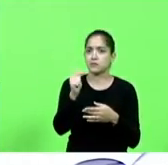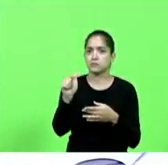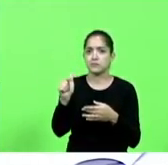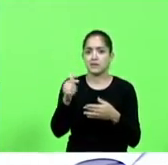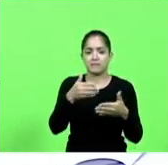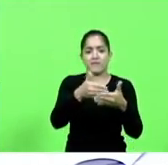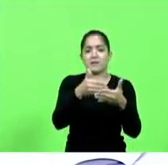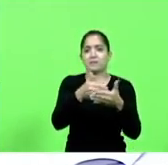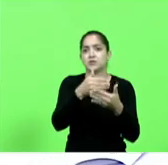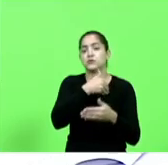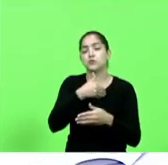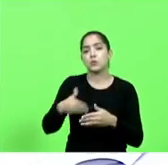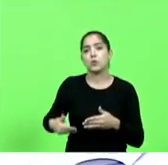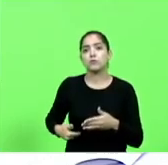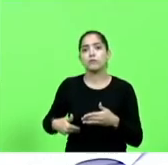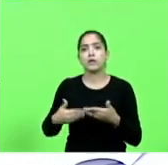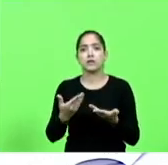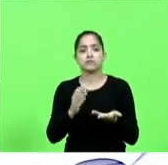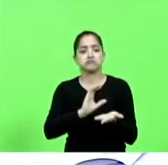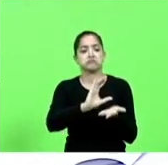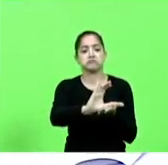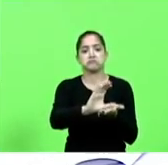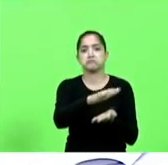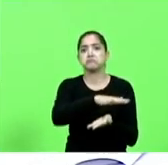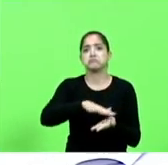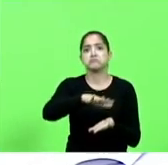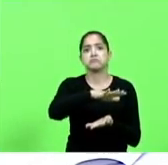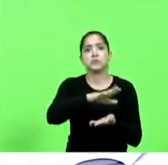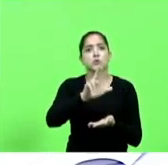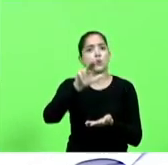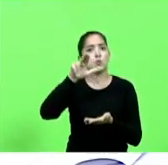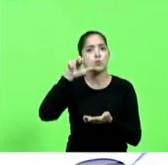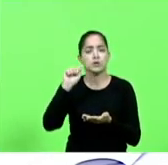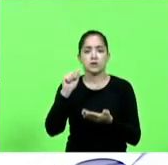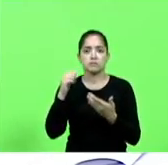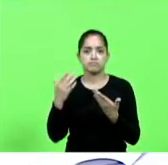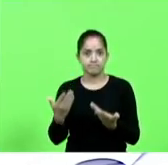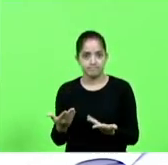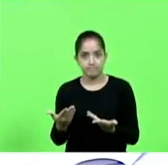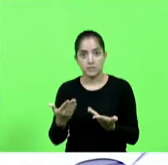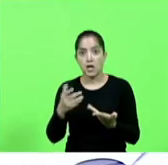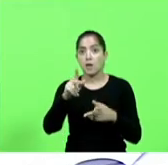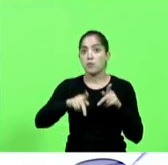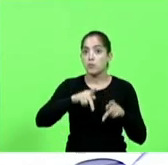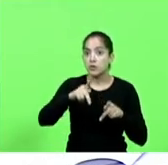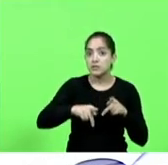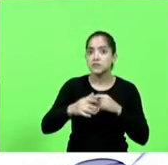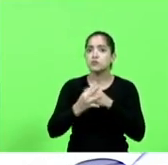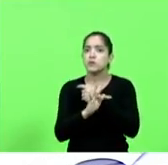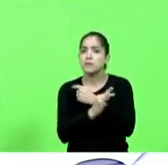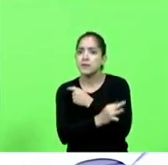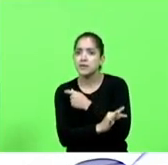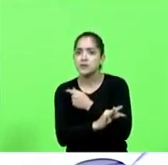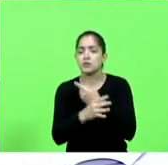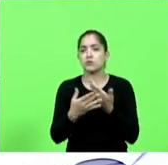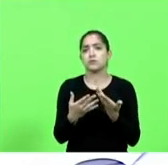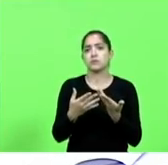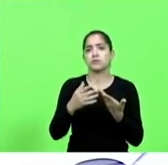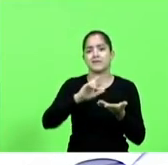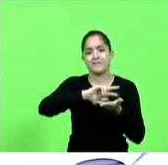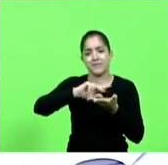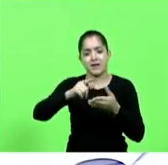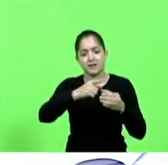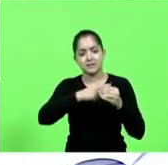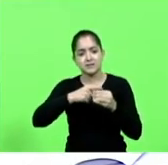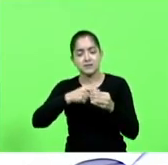aplicar recursos na região, jamais isso aconteceria, população de Tubarão, Laguna, Capivari, Braço do Norte, jamais